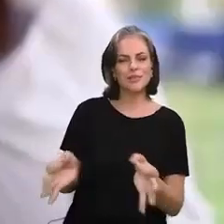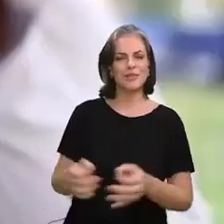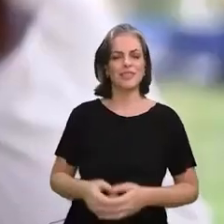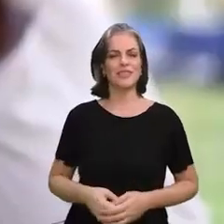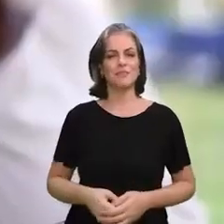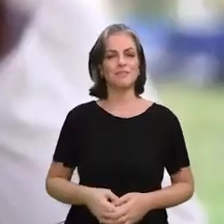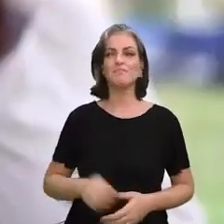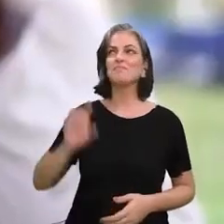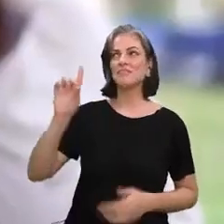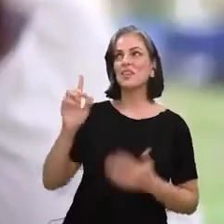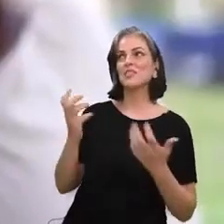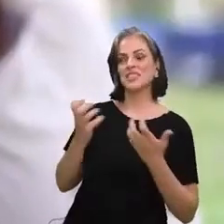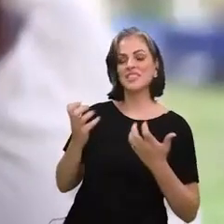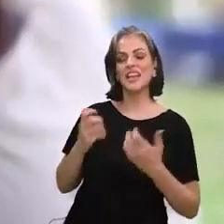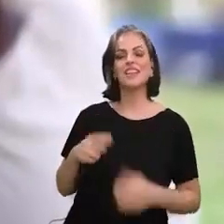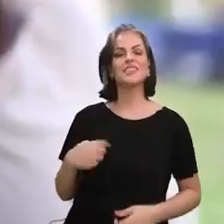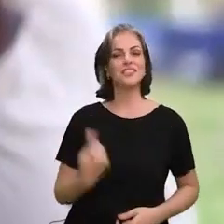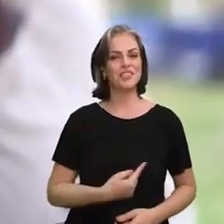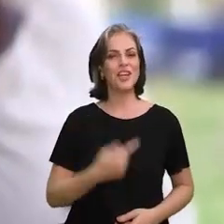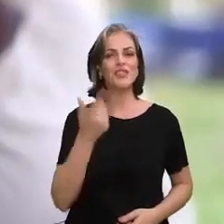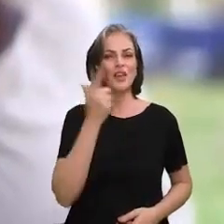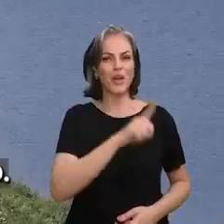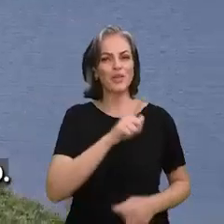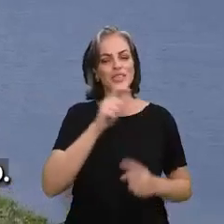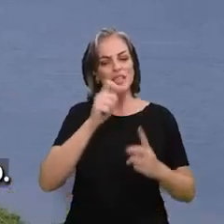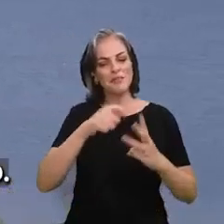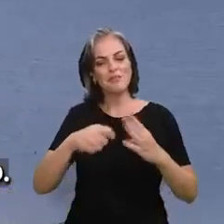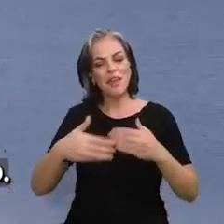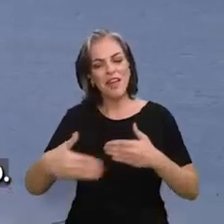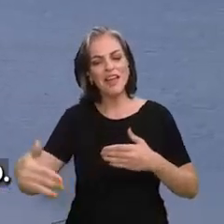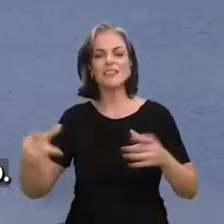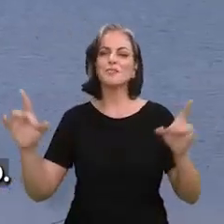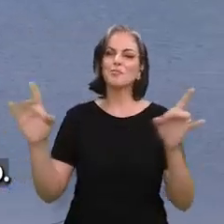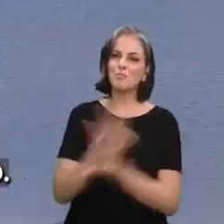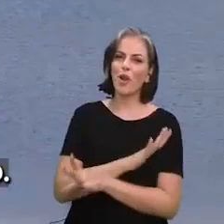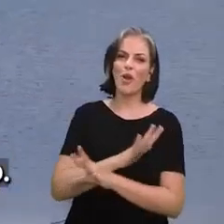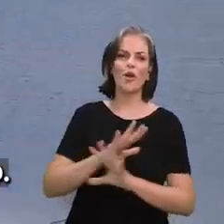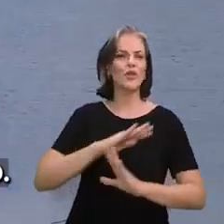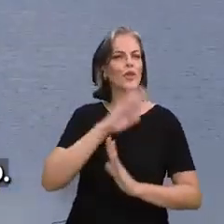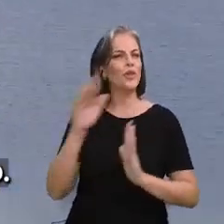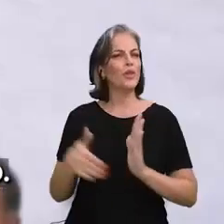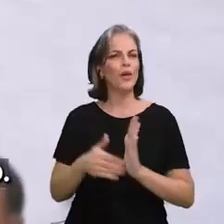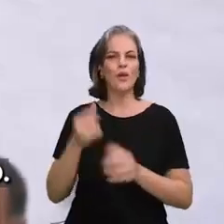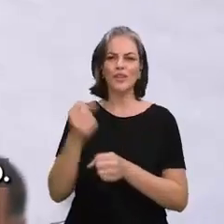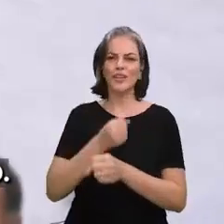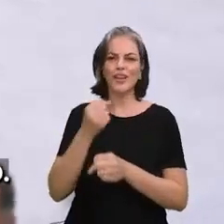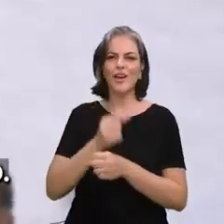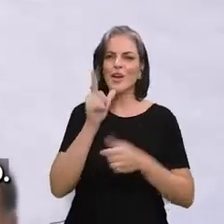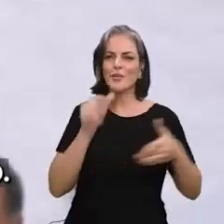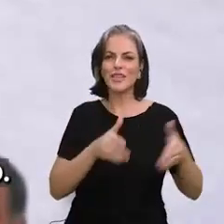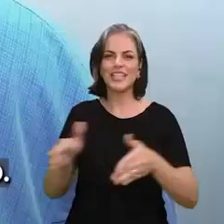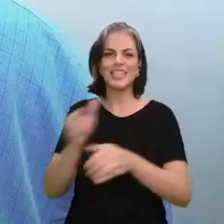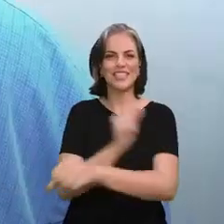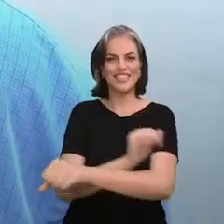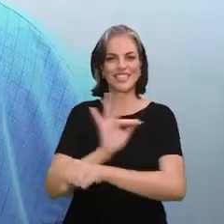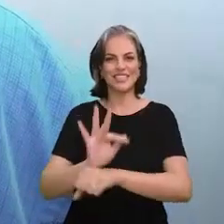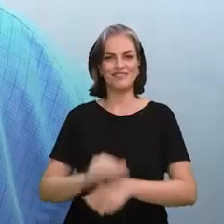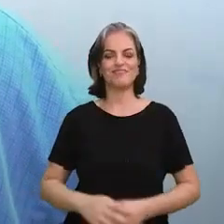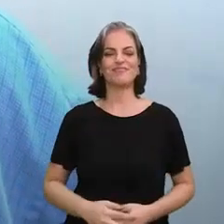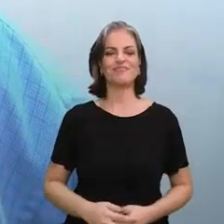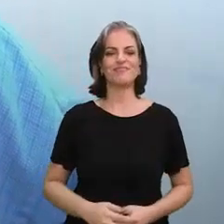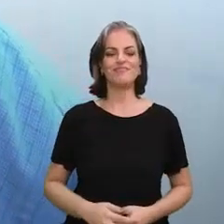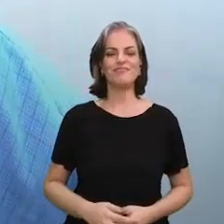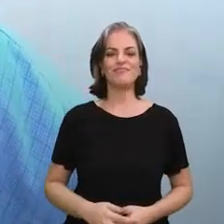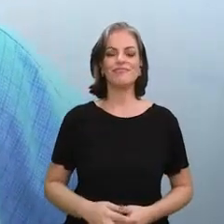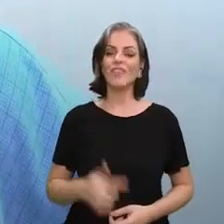Se Deus quiser, nos próximos meses concluiremos toda a transposição do São Francisco. Hoje,